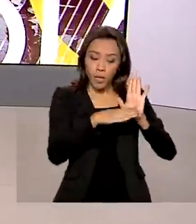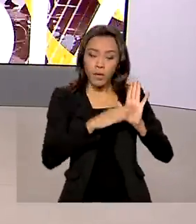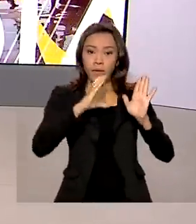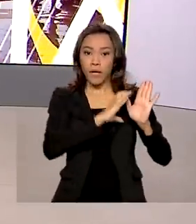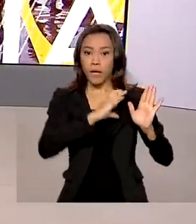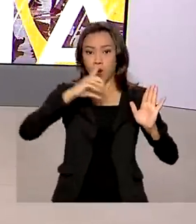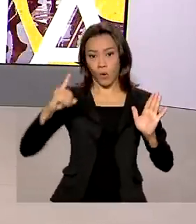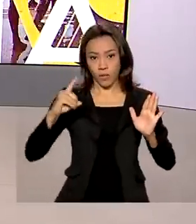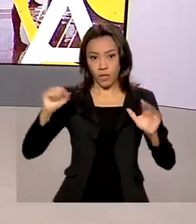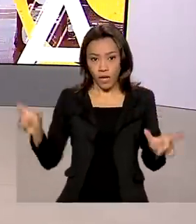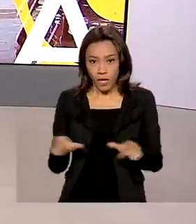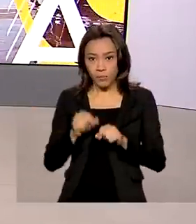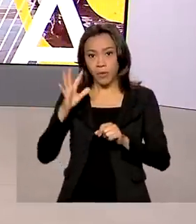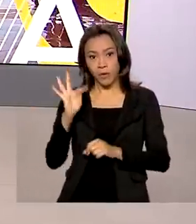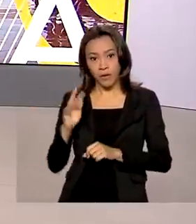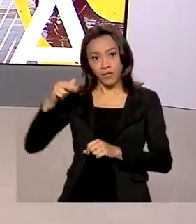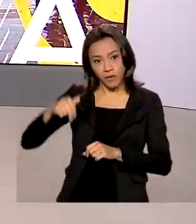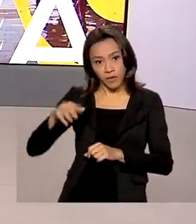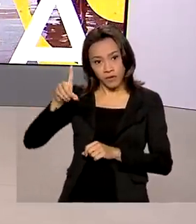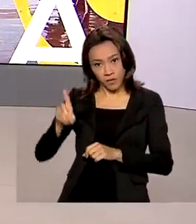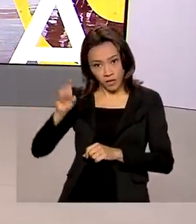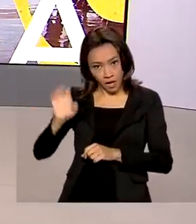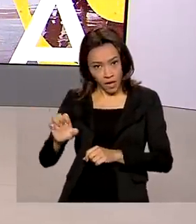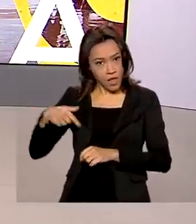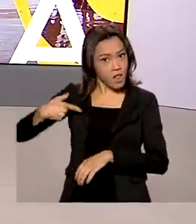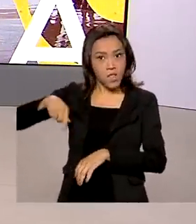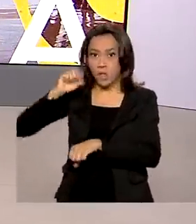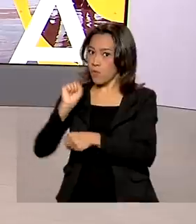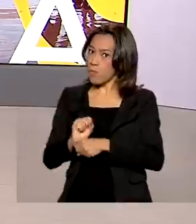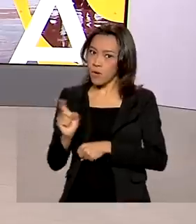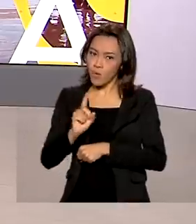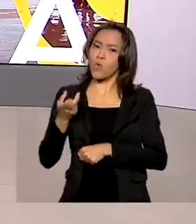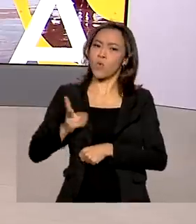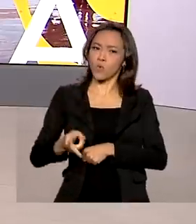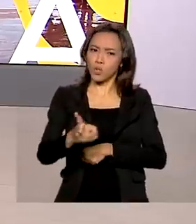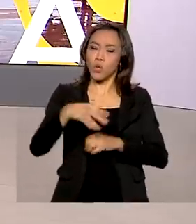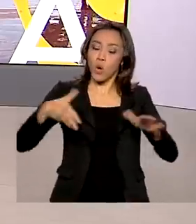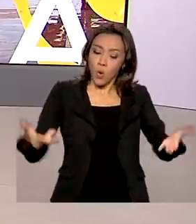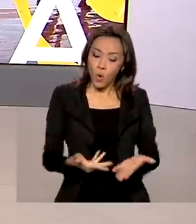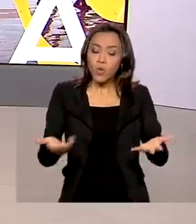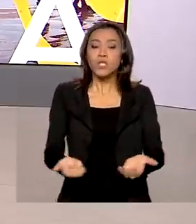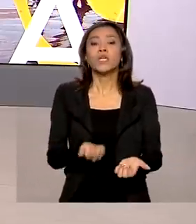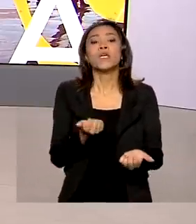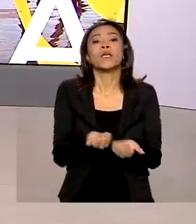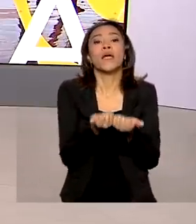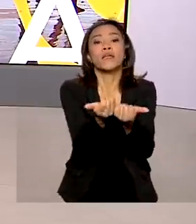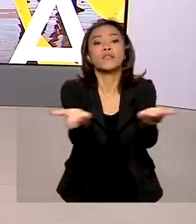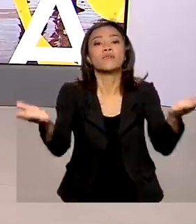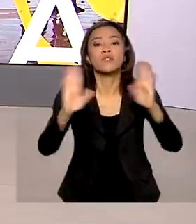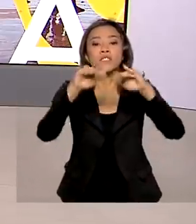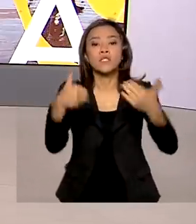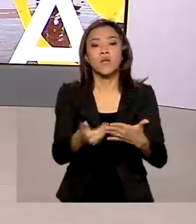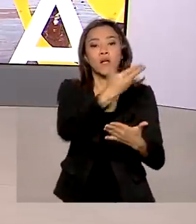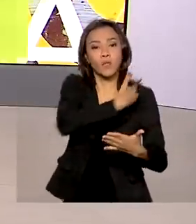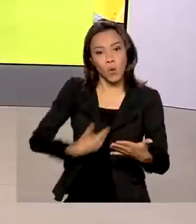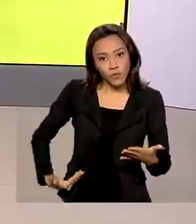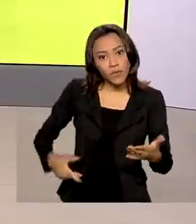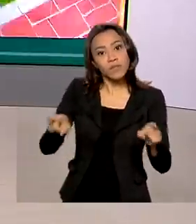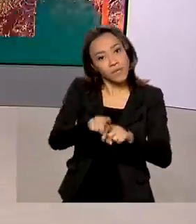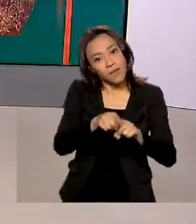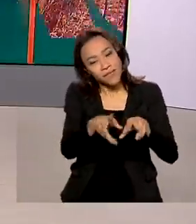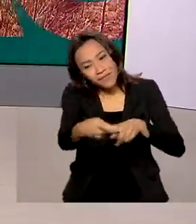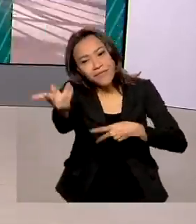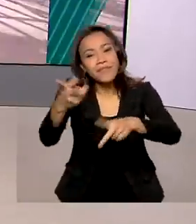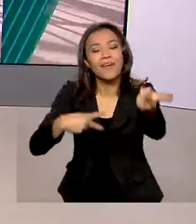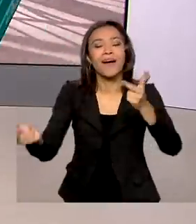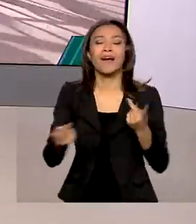Nacional de Desenvolvimento da Educação, não parou. Hoje, o que é servido nas escolas da rede pública, também vai para a mesa